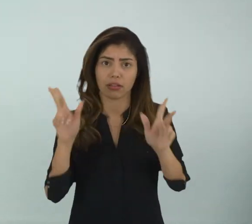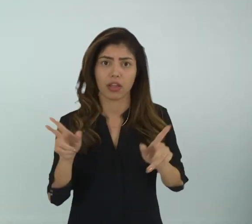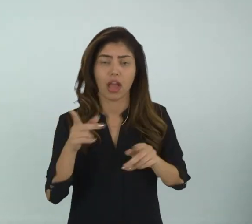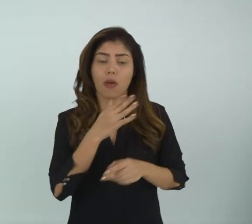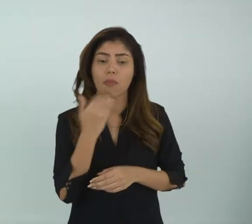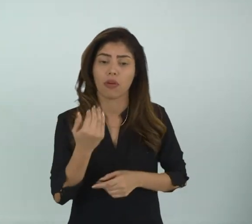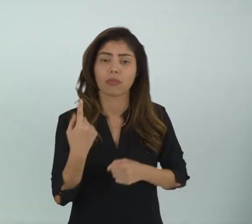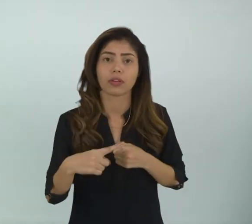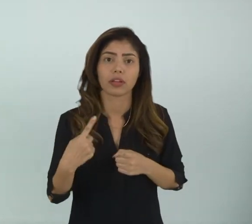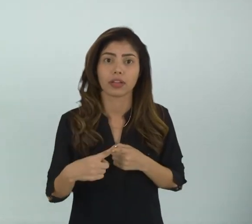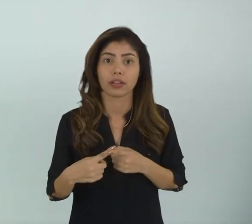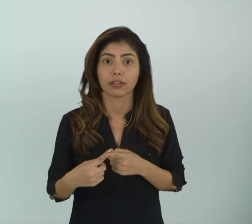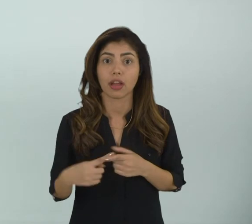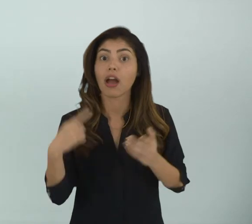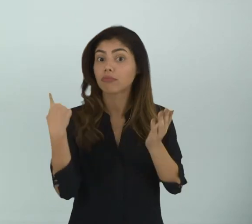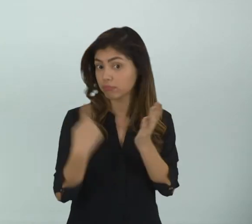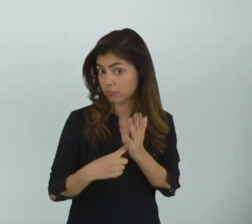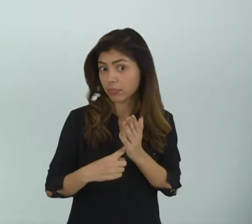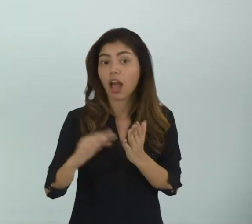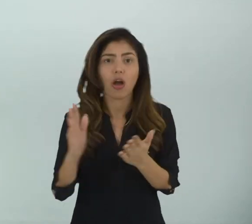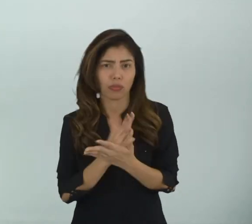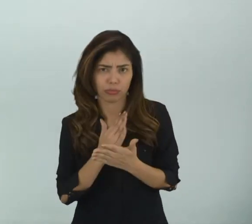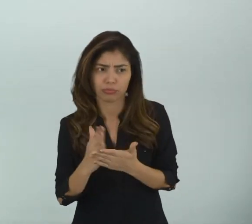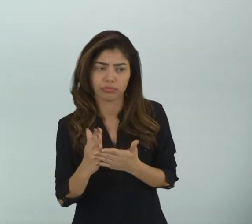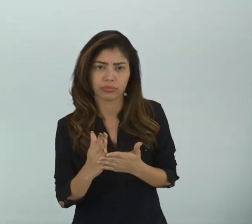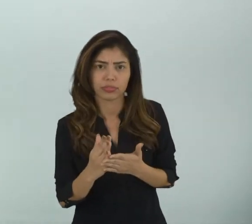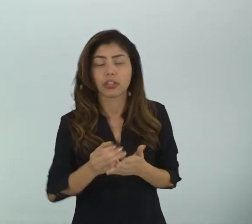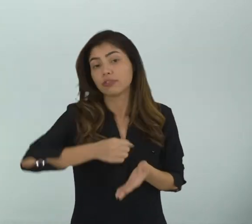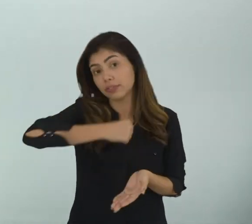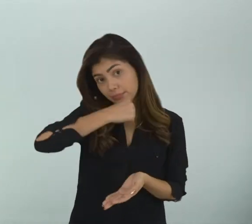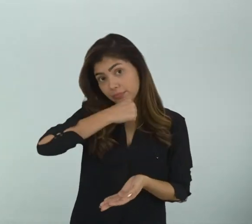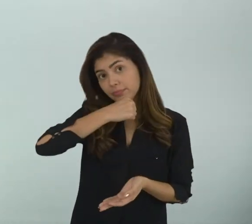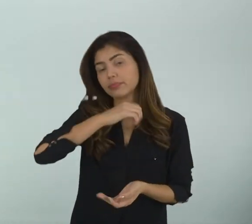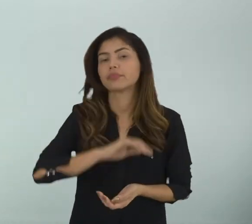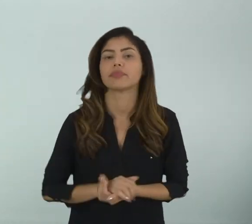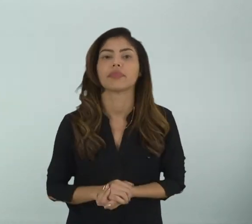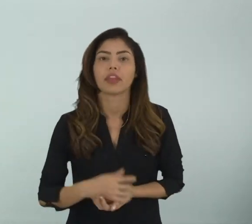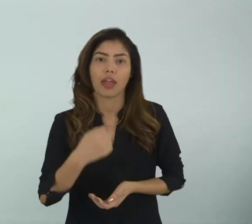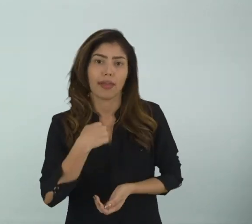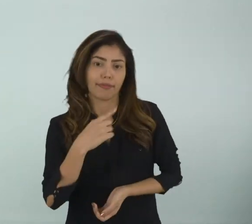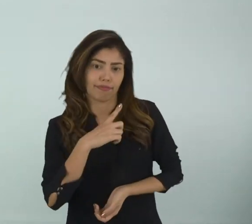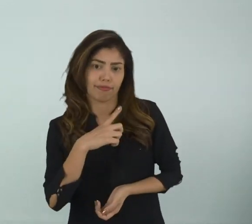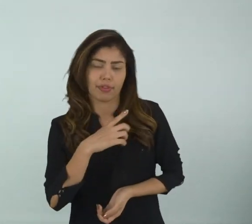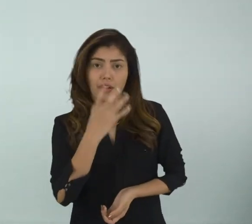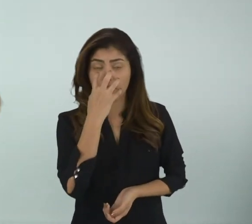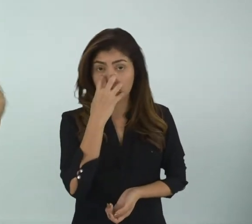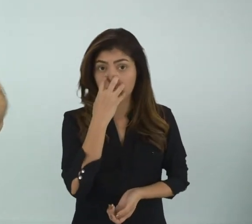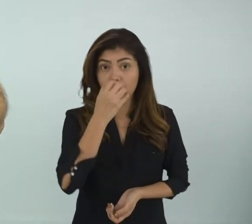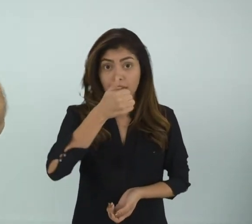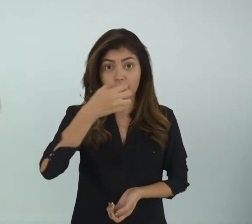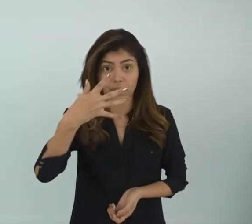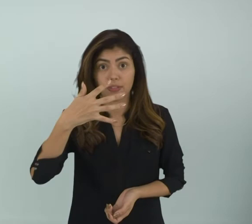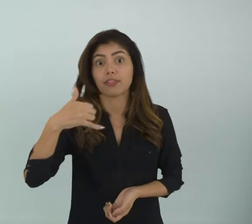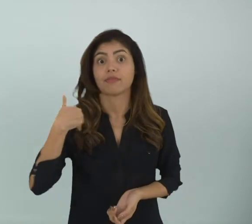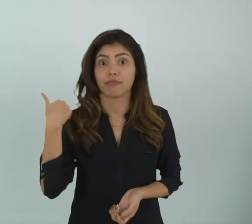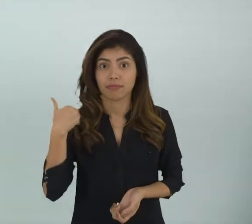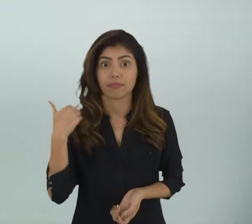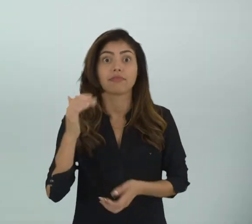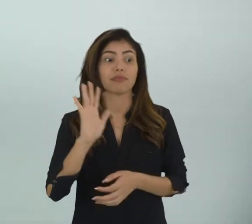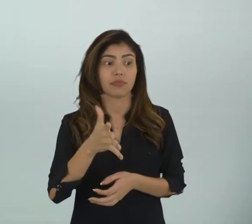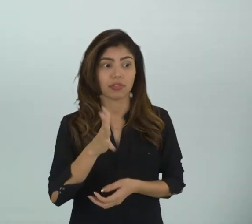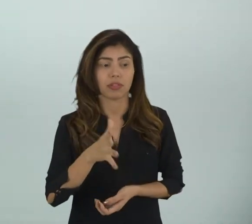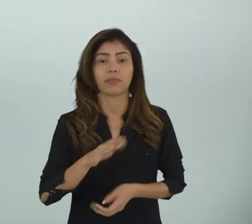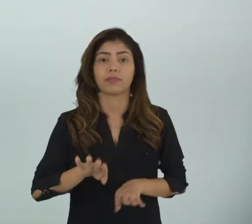eles morrem Por quê? Eles cumpriram Alguns morrem De velho, né? Eu tinha uma cachorra Que morreu com 14 anos Ela já morreu Já